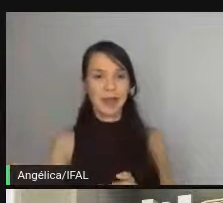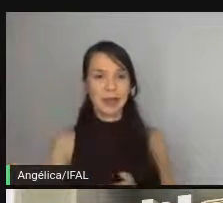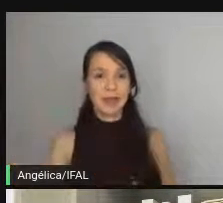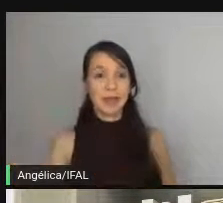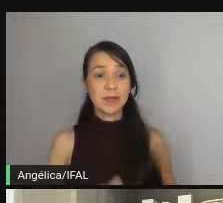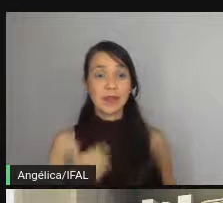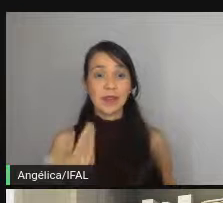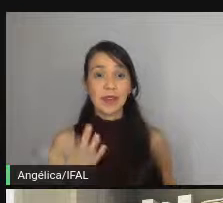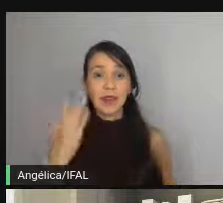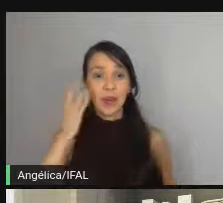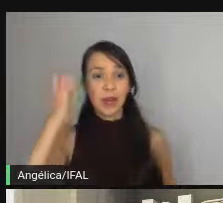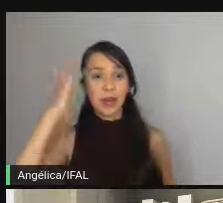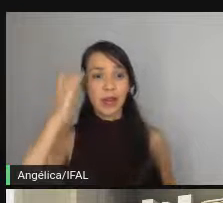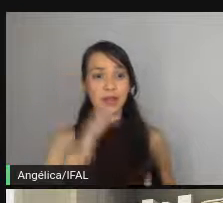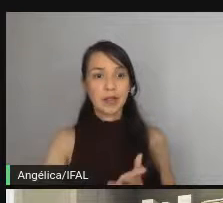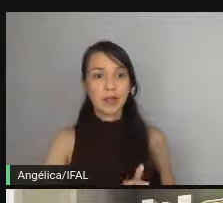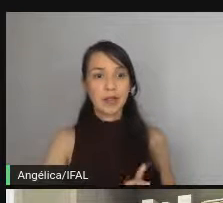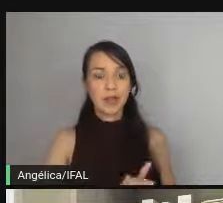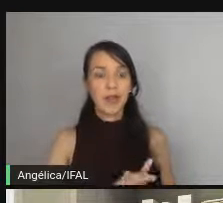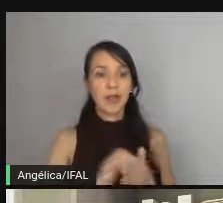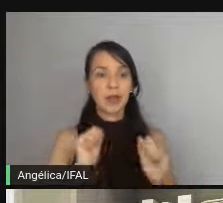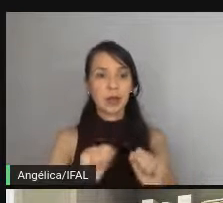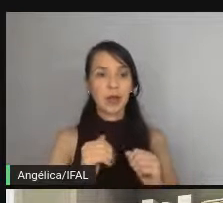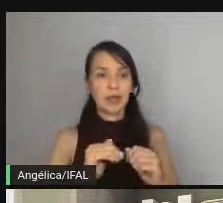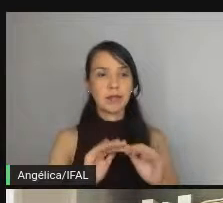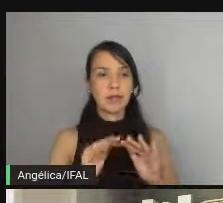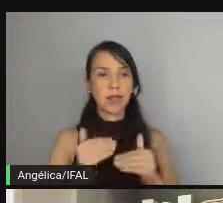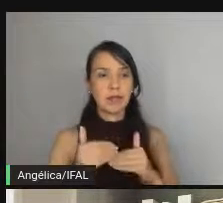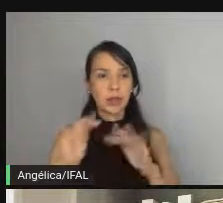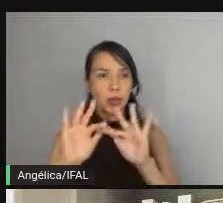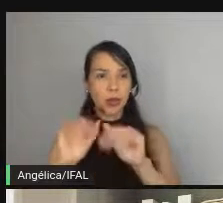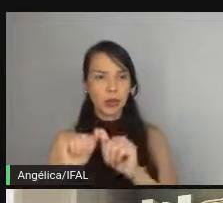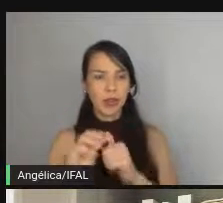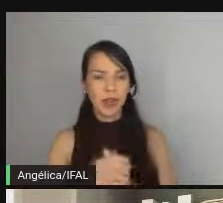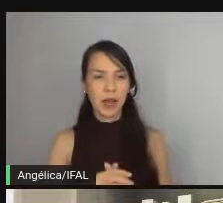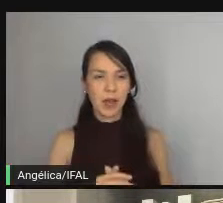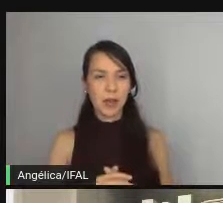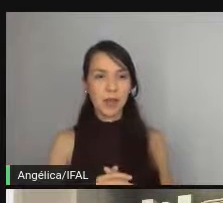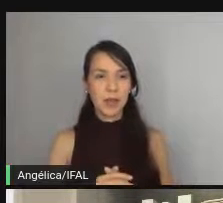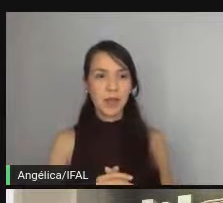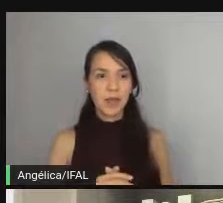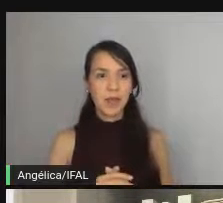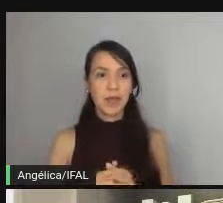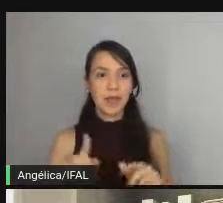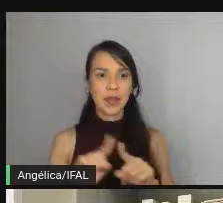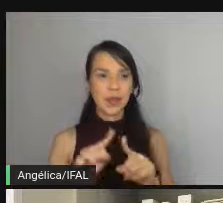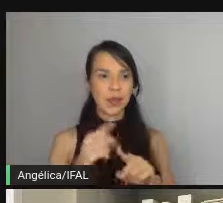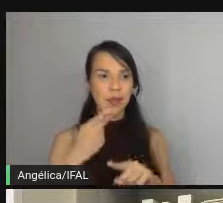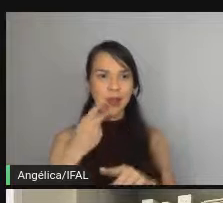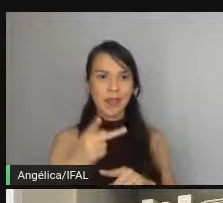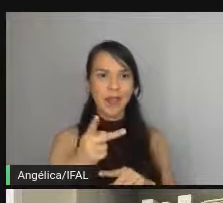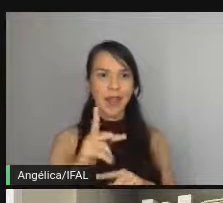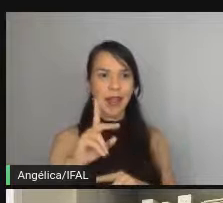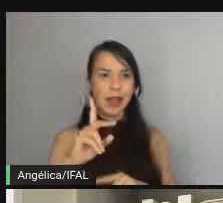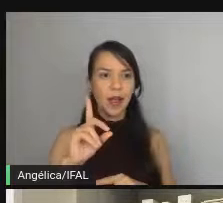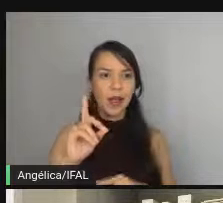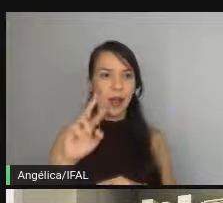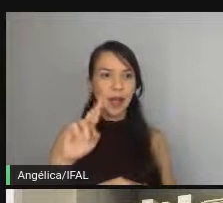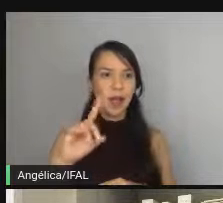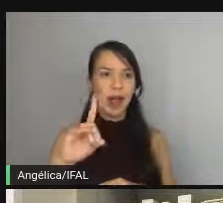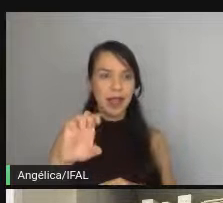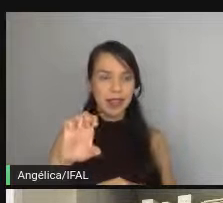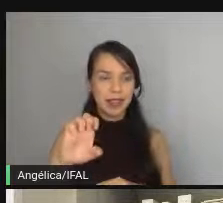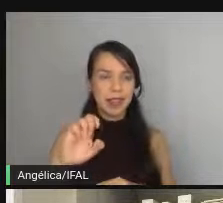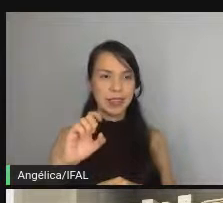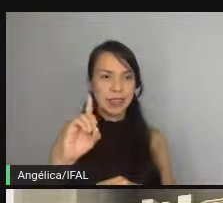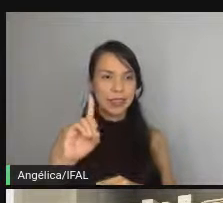e aí eu acho que eu posso sempre ser acho que a gente pode ir se encaminhando para o final e aí eu passo a palavra de volta para você para fazer suas